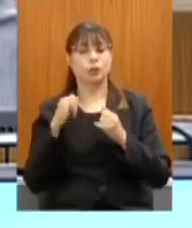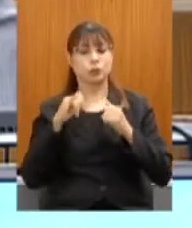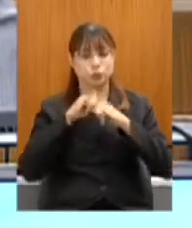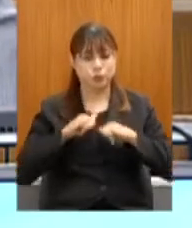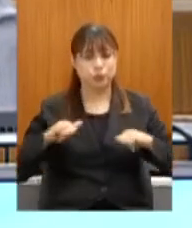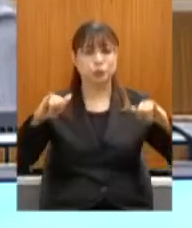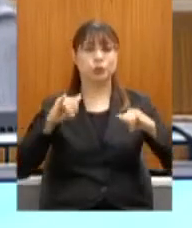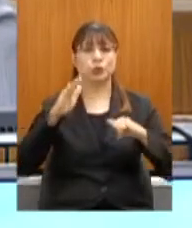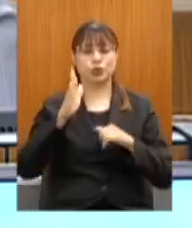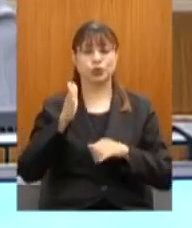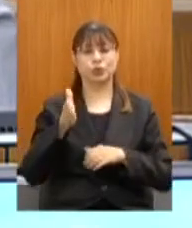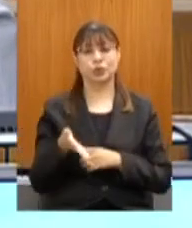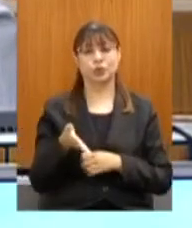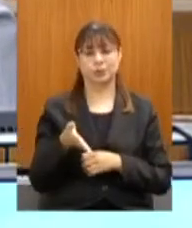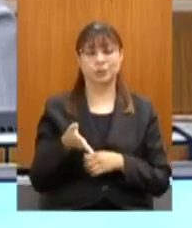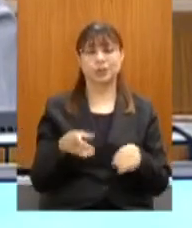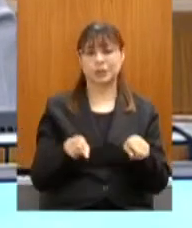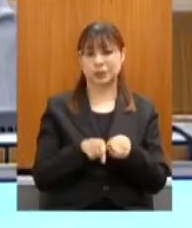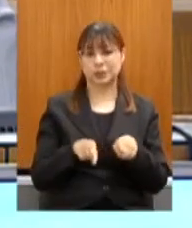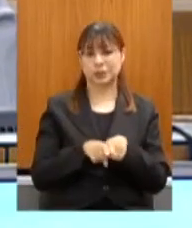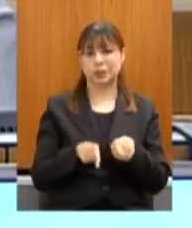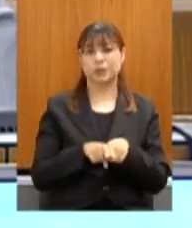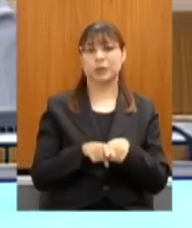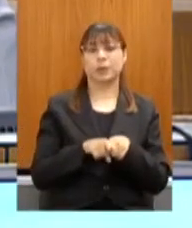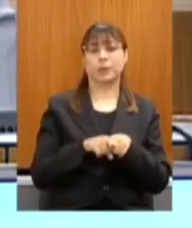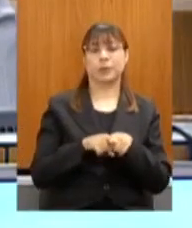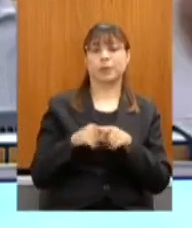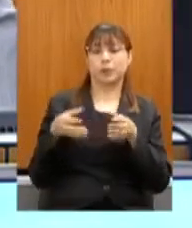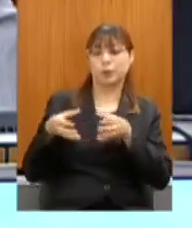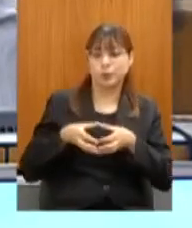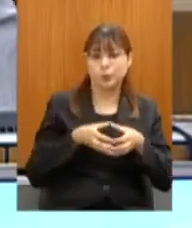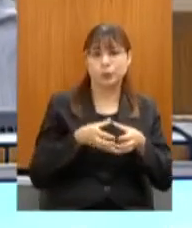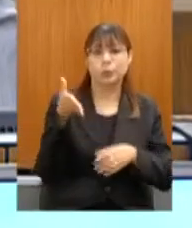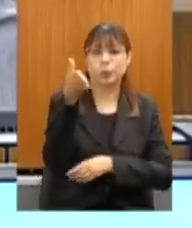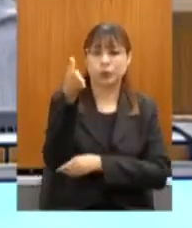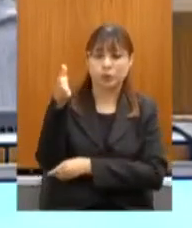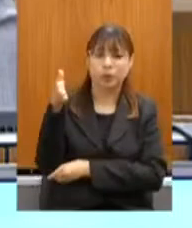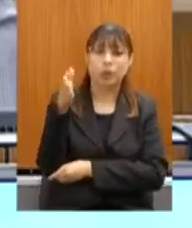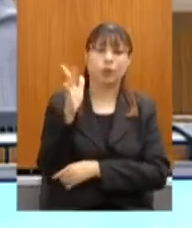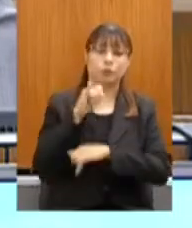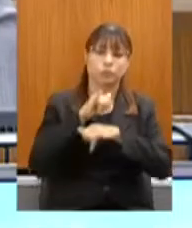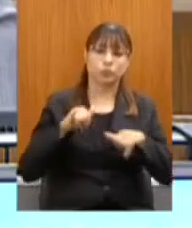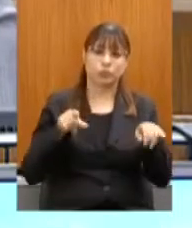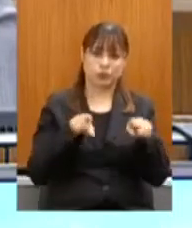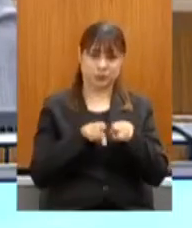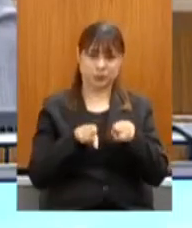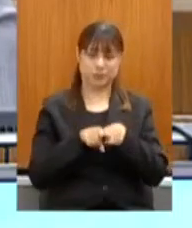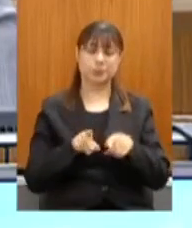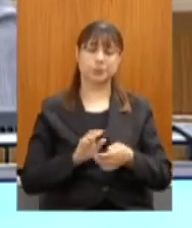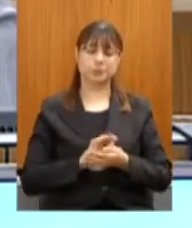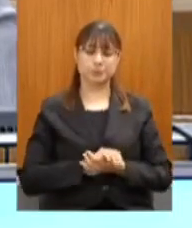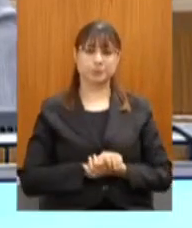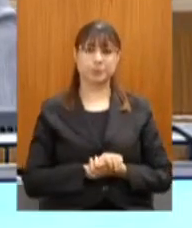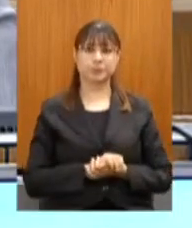também enviamos para a rede hoteleira, enfim, para todo o trade. Pode passar.